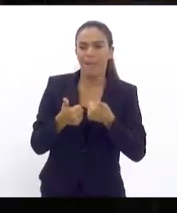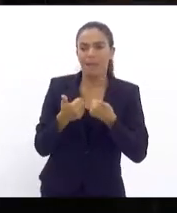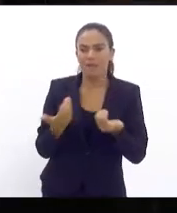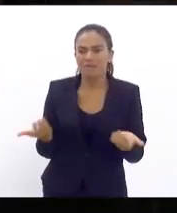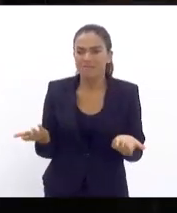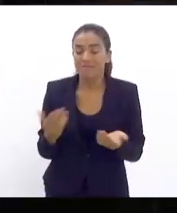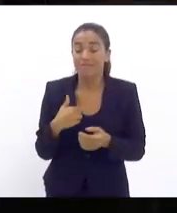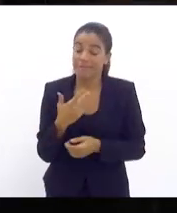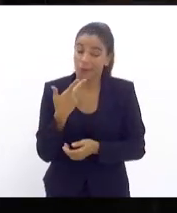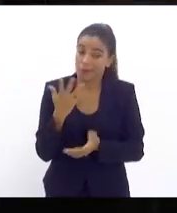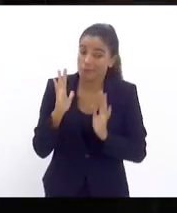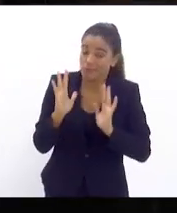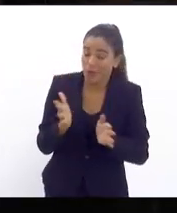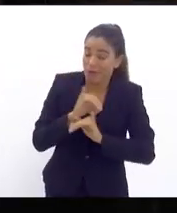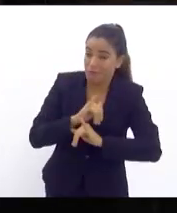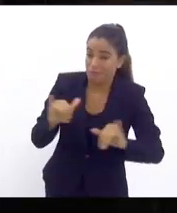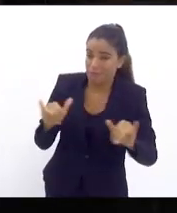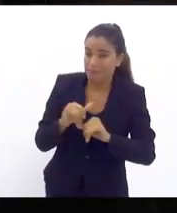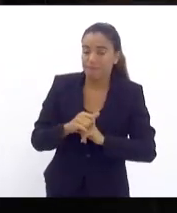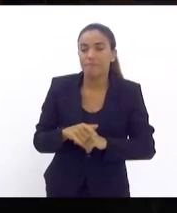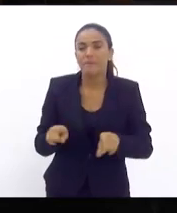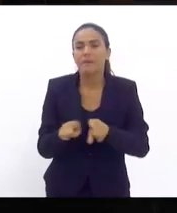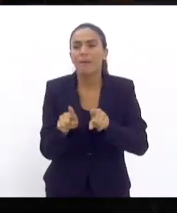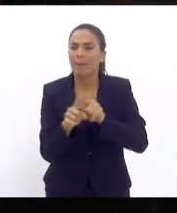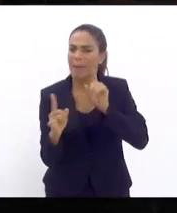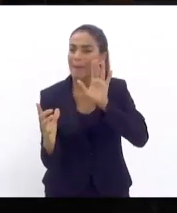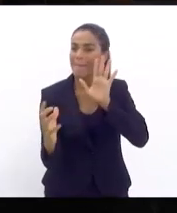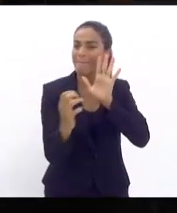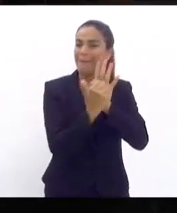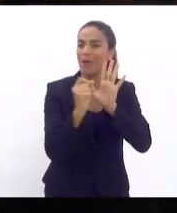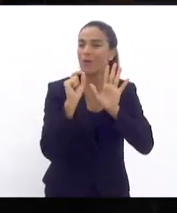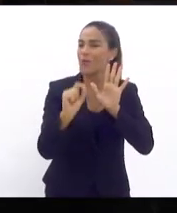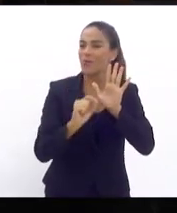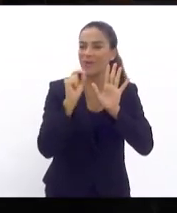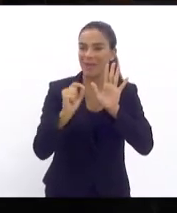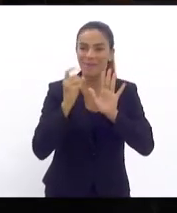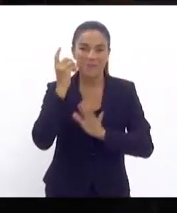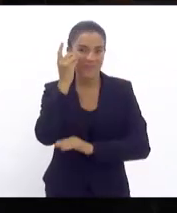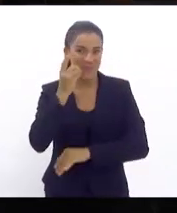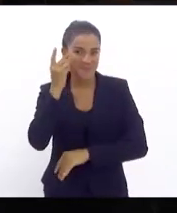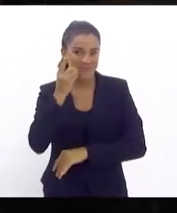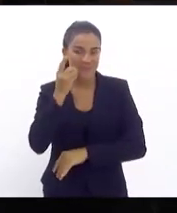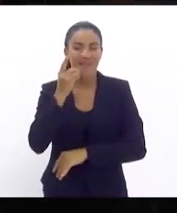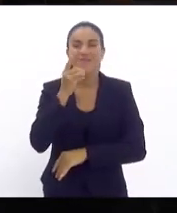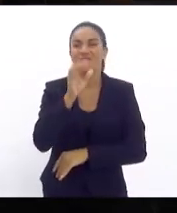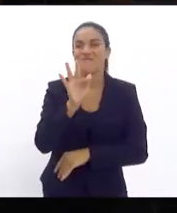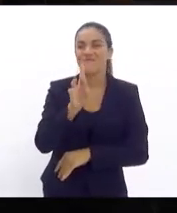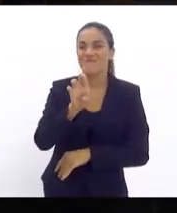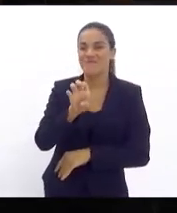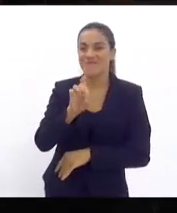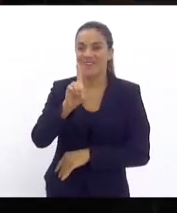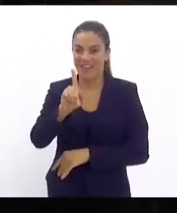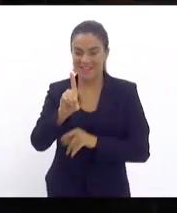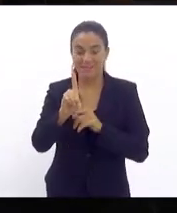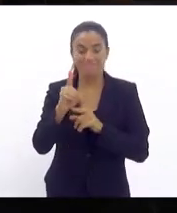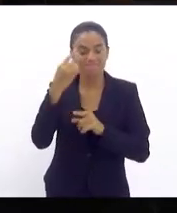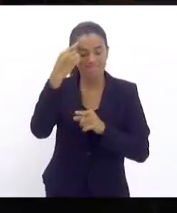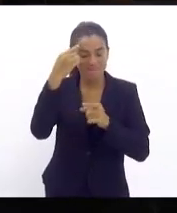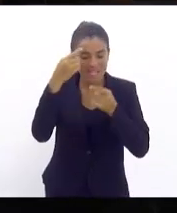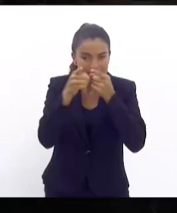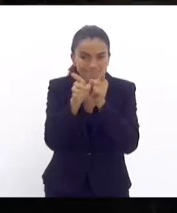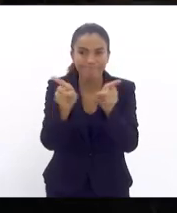Dito isso, não poderia deixar de registrar o meu apreço pelo deputado Fred Pacheco, apesar de termos posições